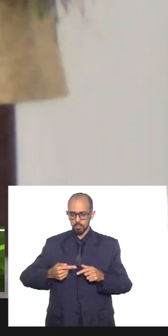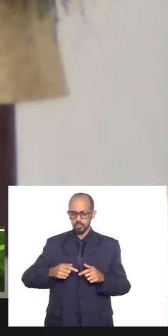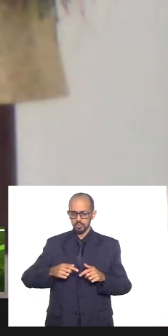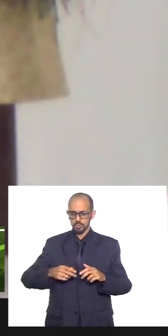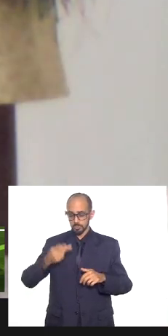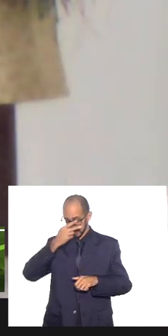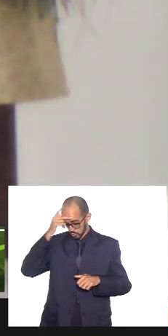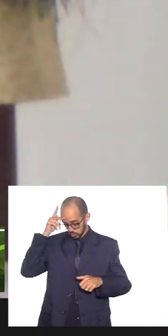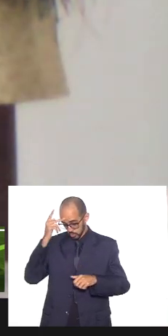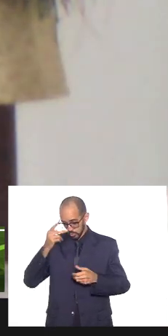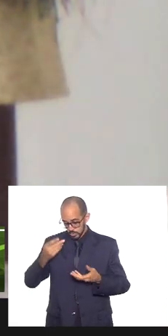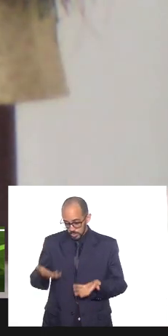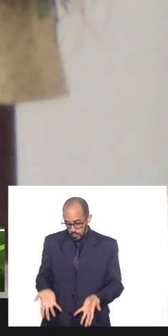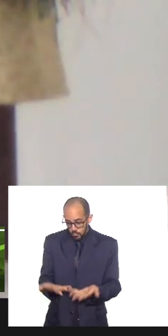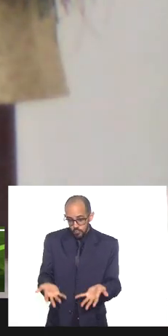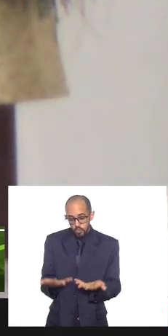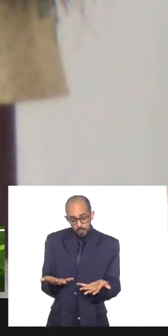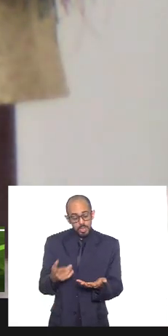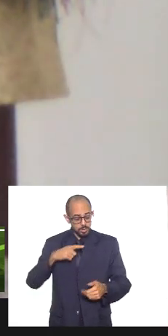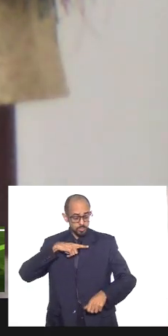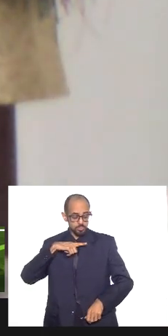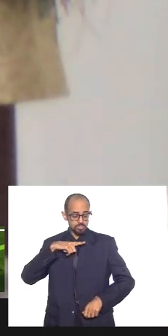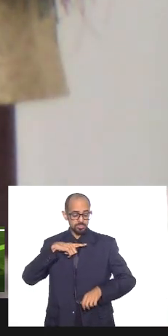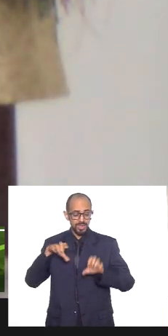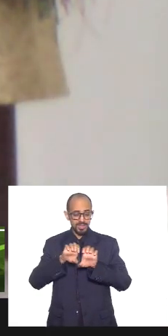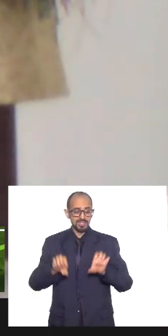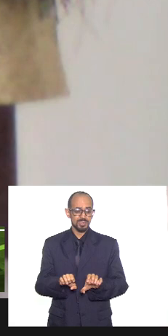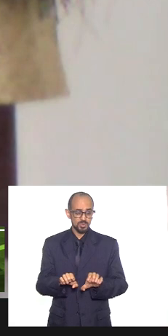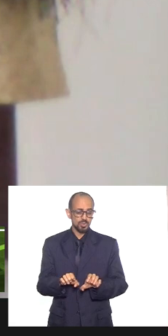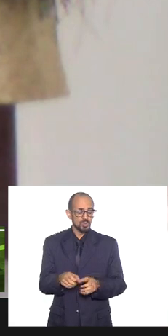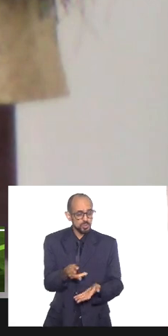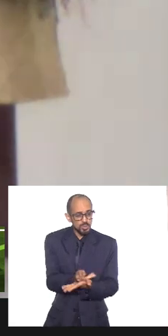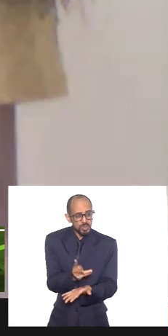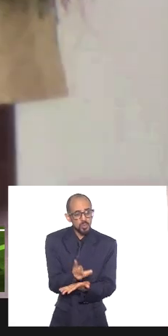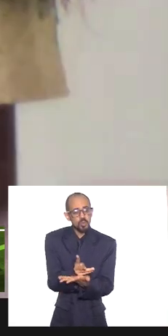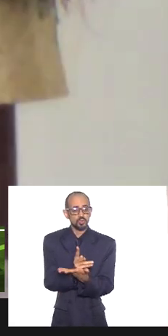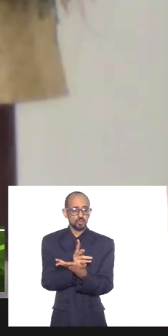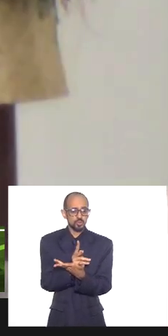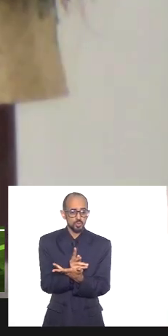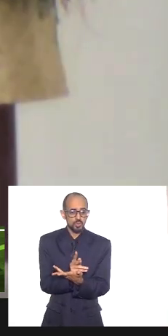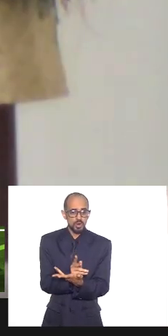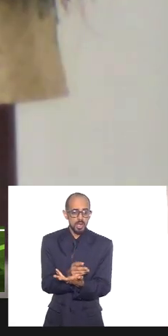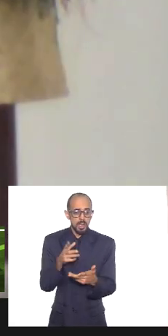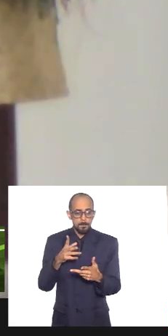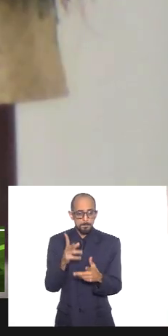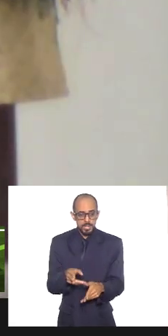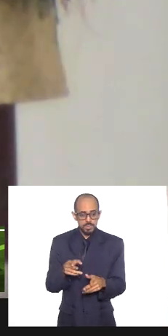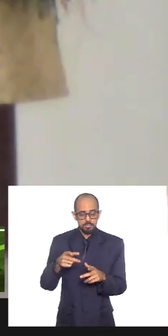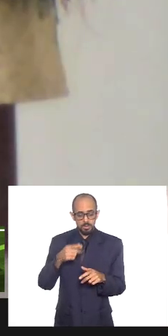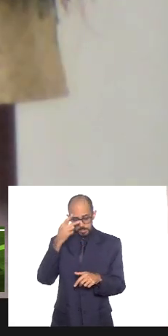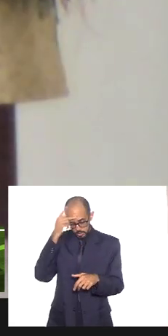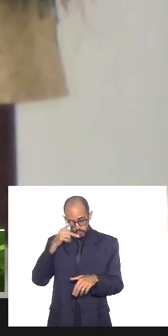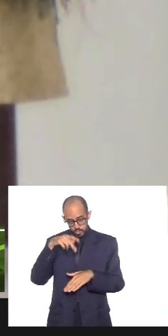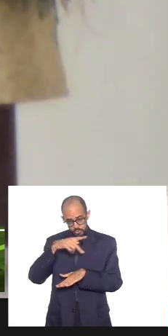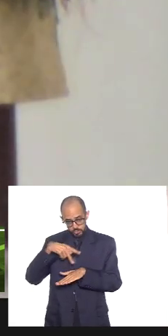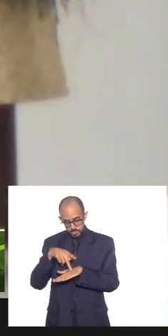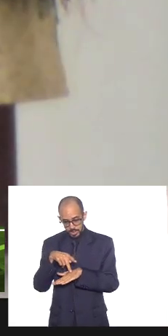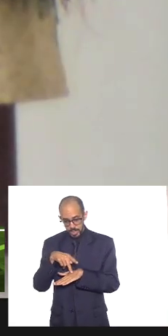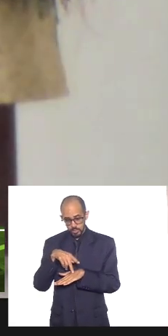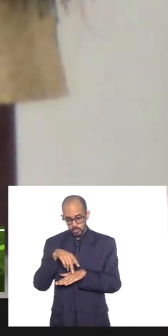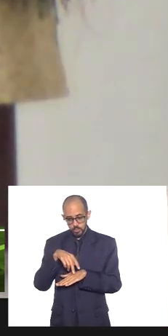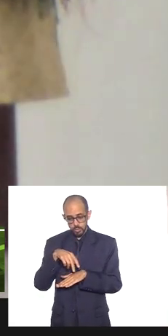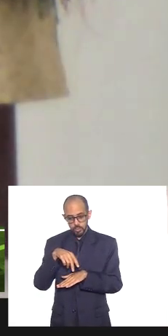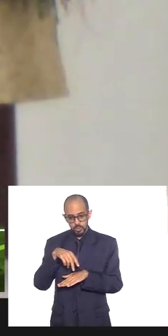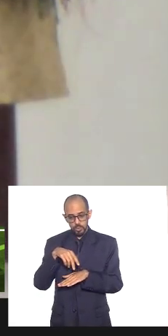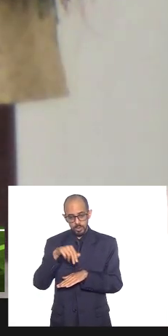que o alimentam né um pouco em detrimento daqueles que mesmo dentro do estado-nação pensa outras